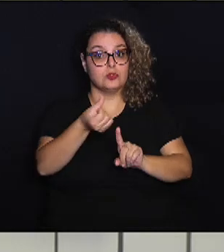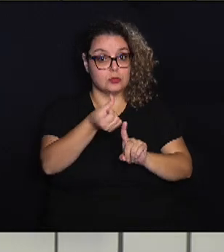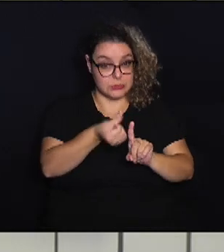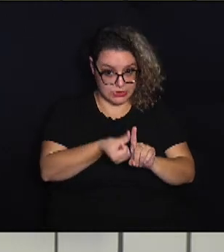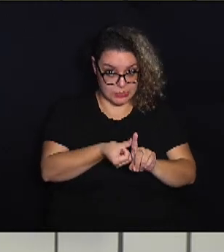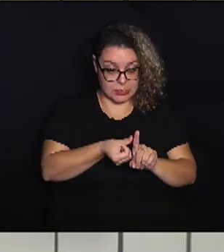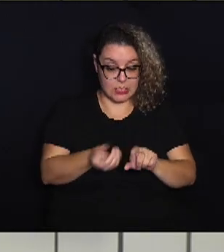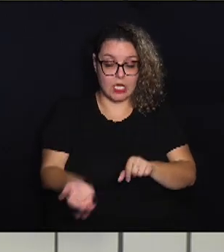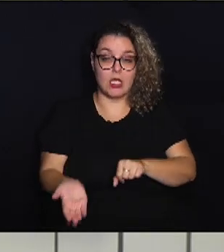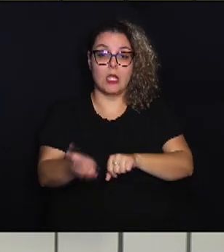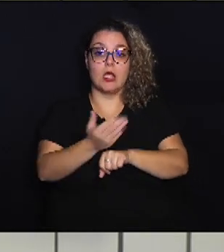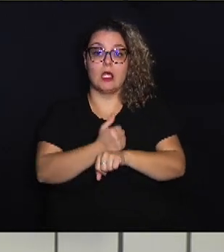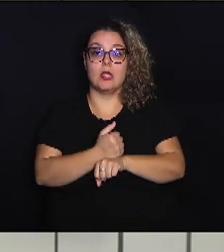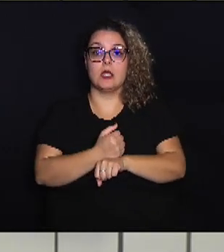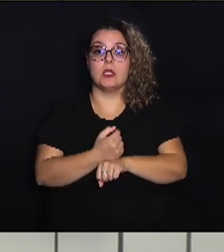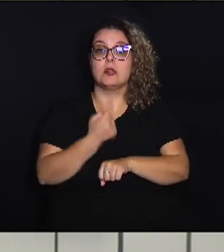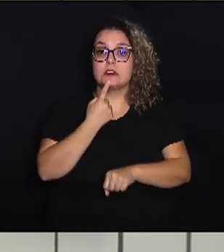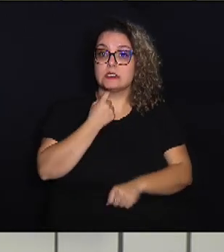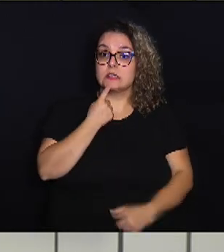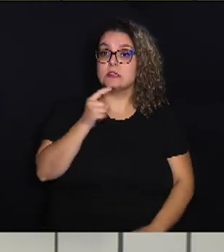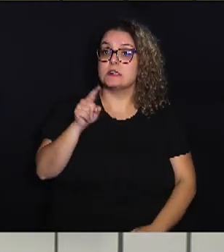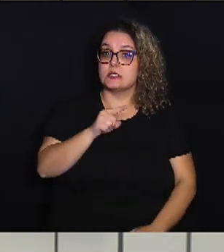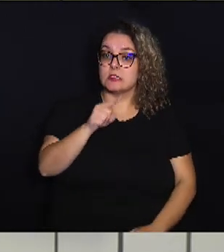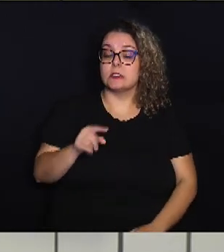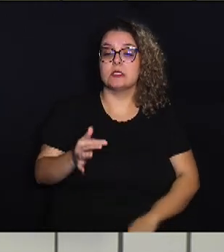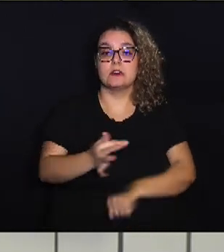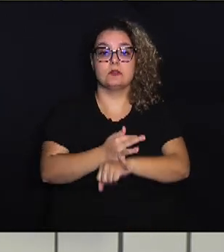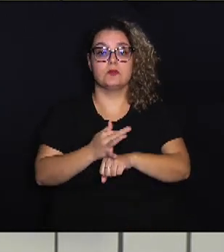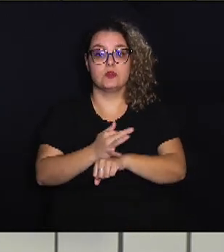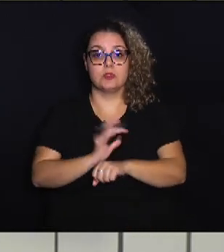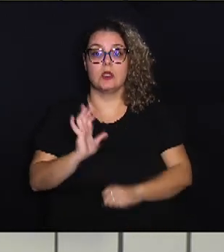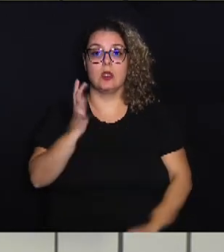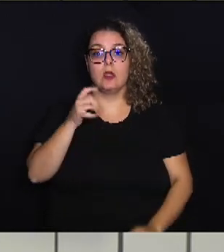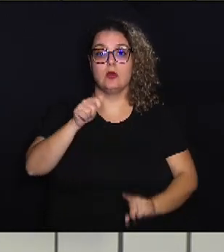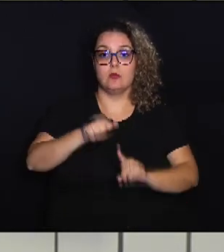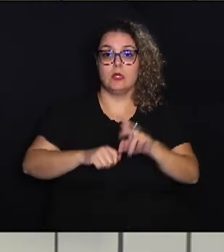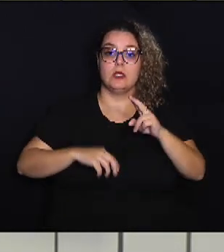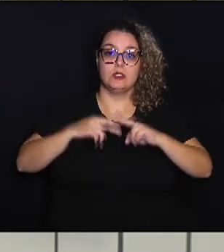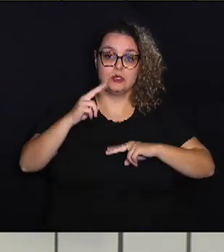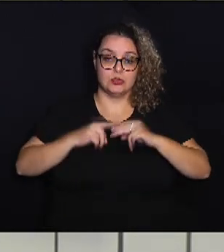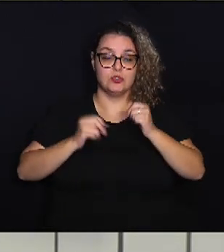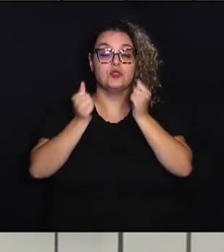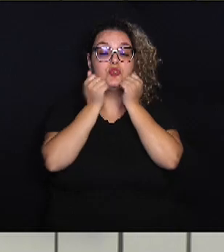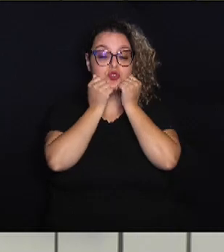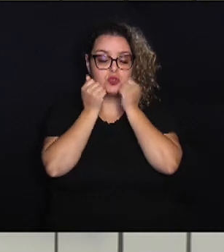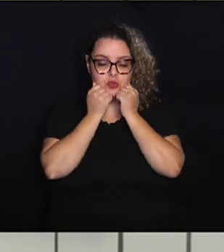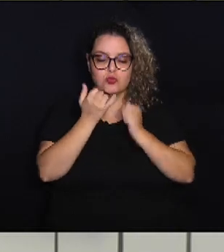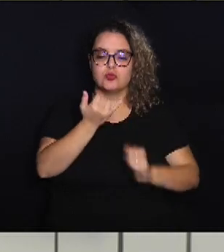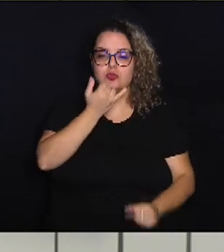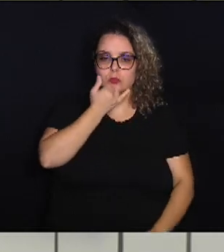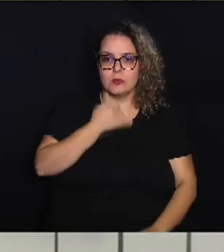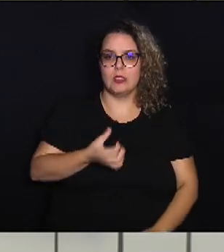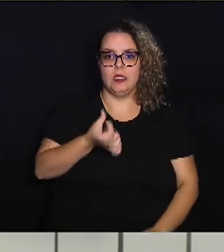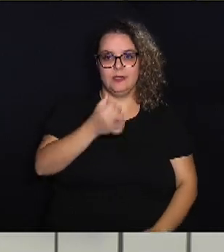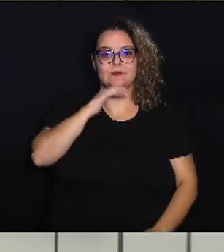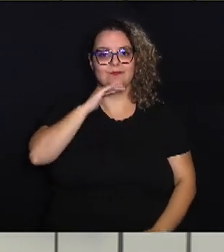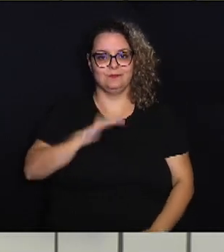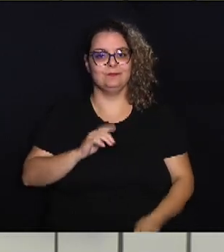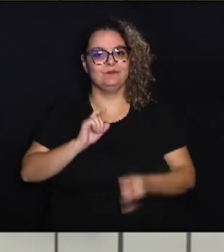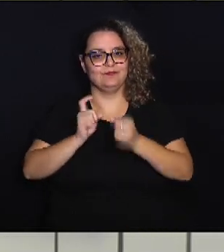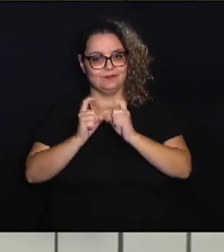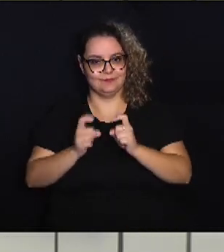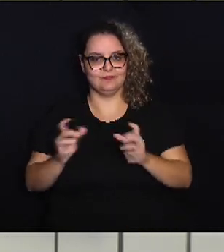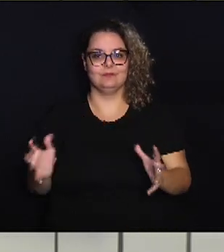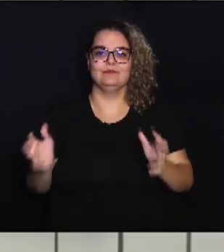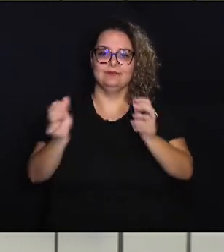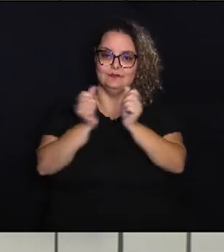antes do recesso parlamentar que acontece durante o mês de julho. Então, a partir das seis horas da tarde, os vereadores vão se